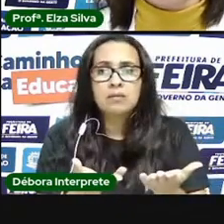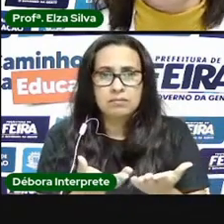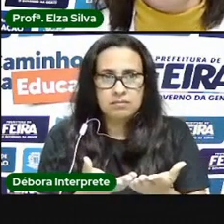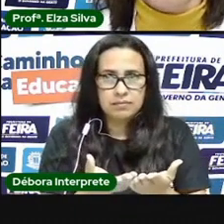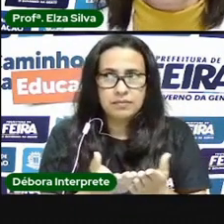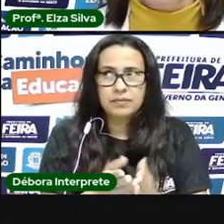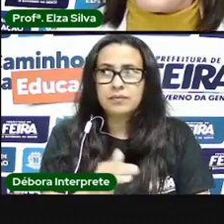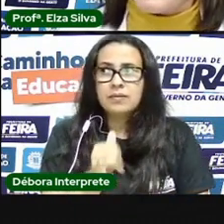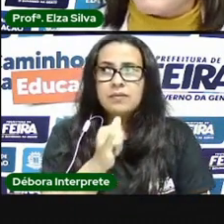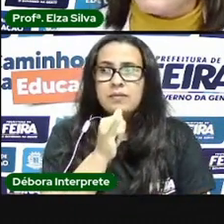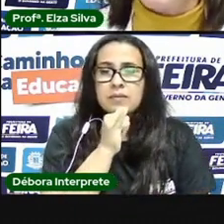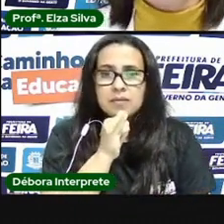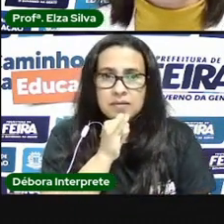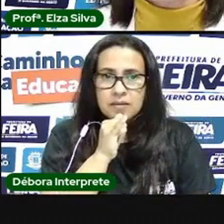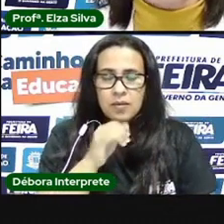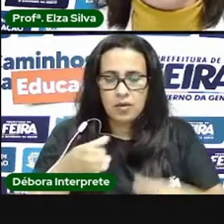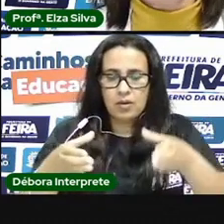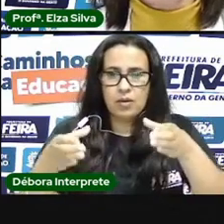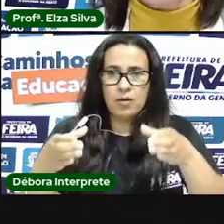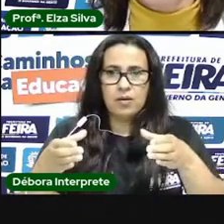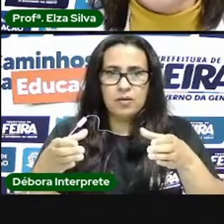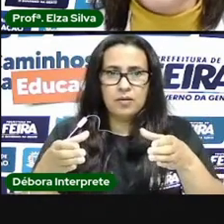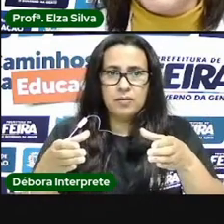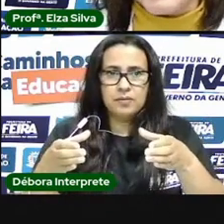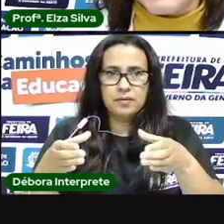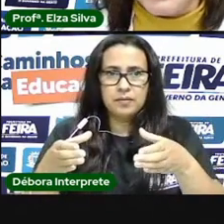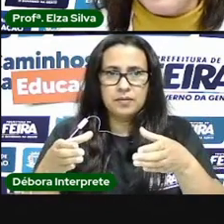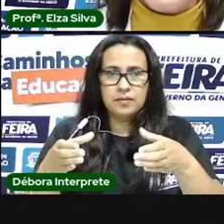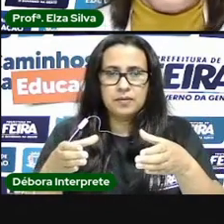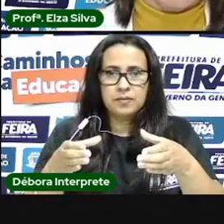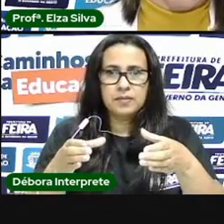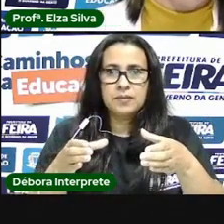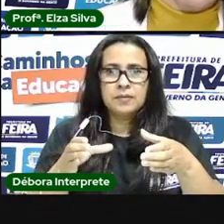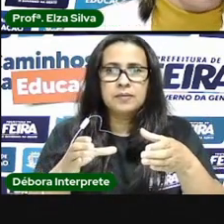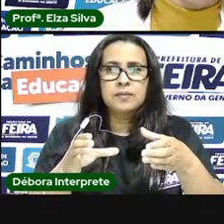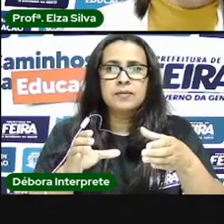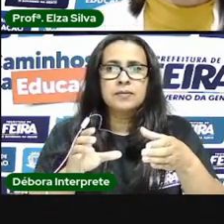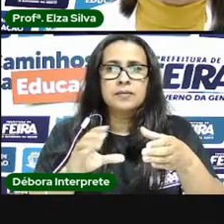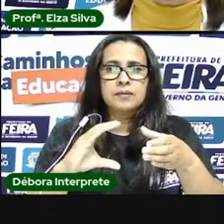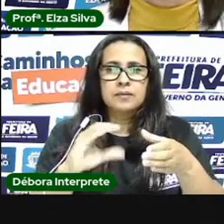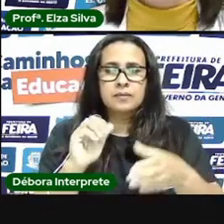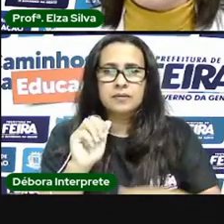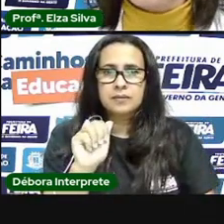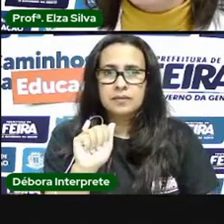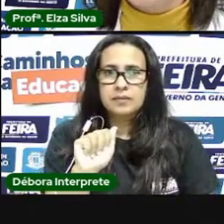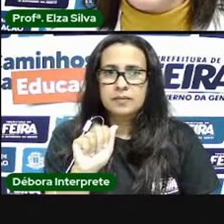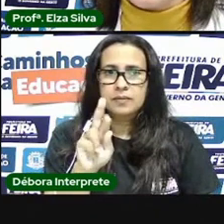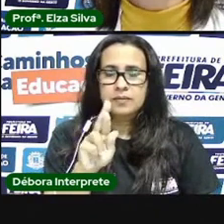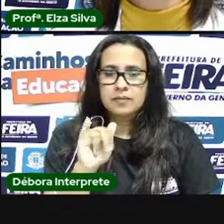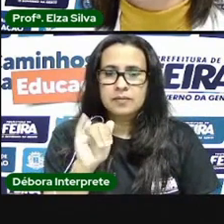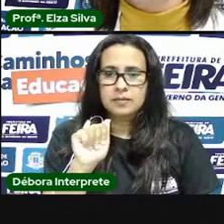exemplo, um vaso intitulado Cariátides, que foi produzido no século X